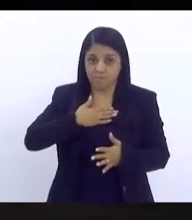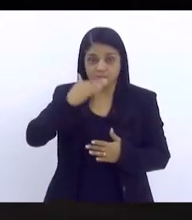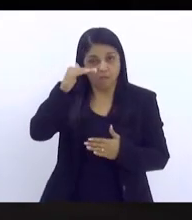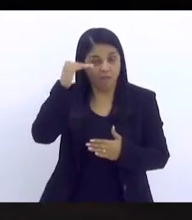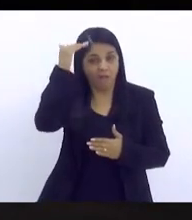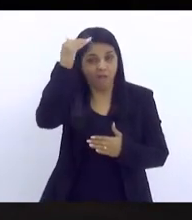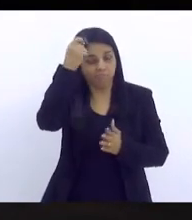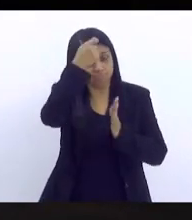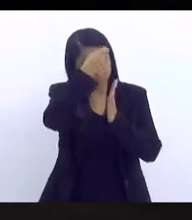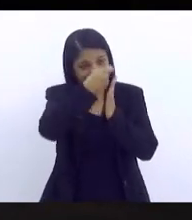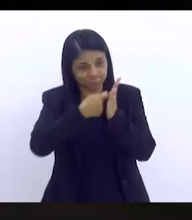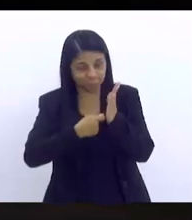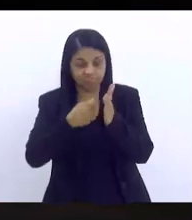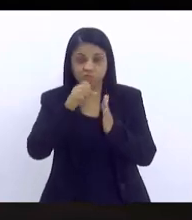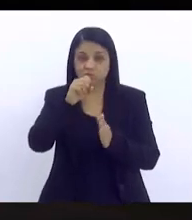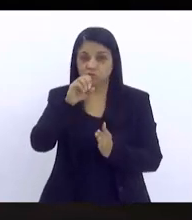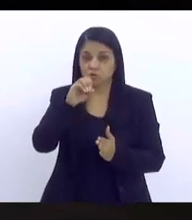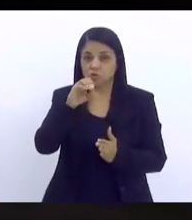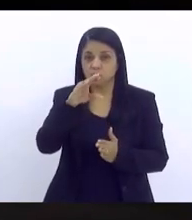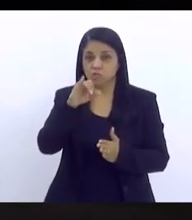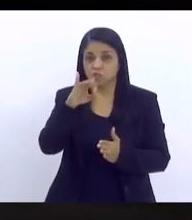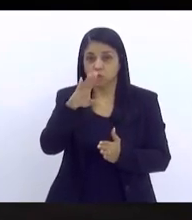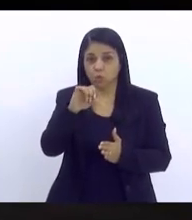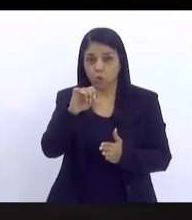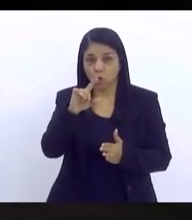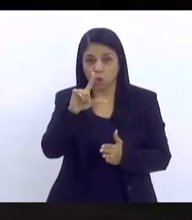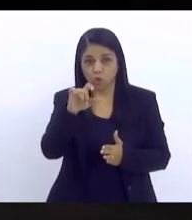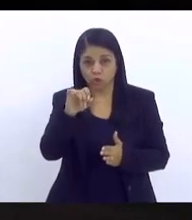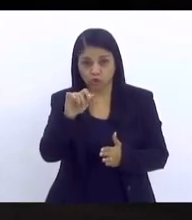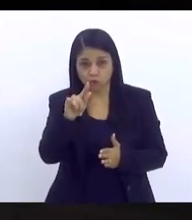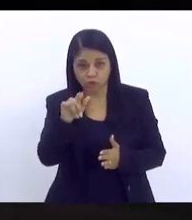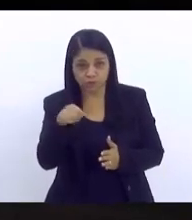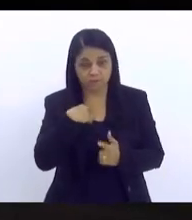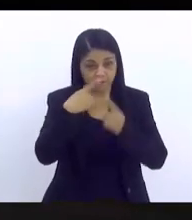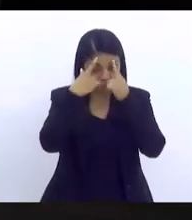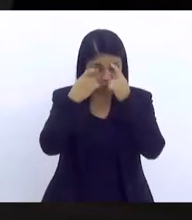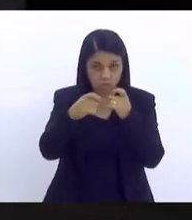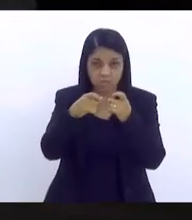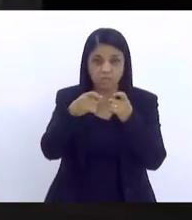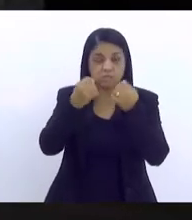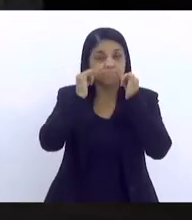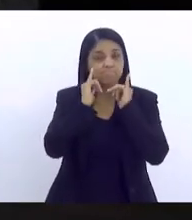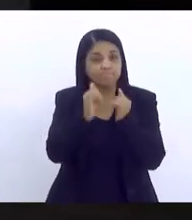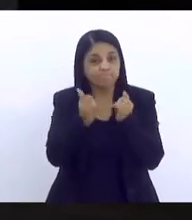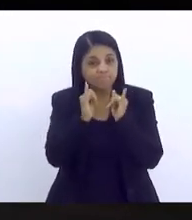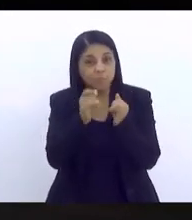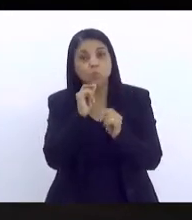autores do campo da sociologia, da violência, que falam que muitas das vezes